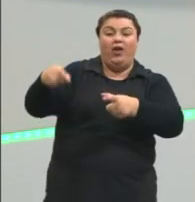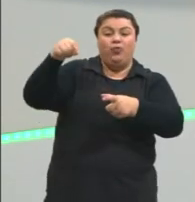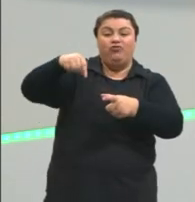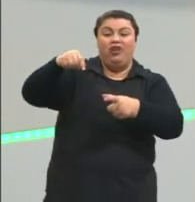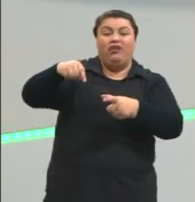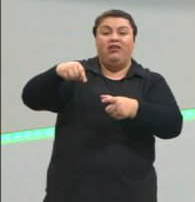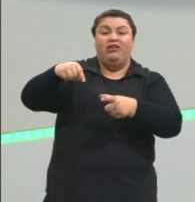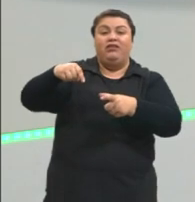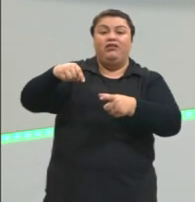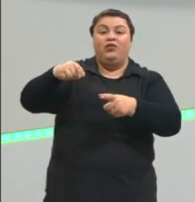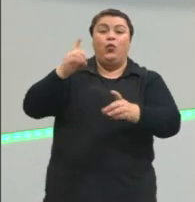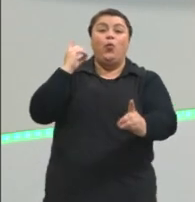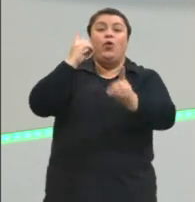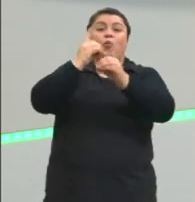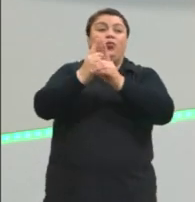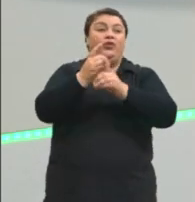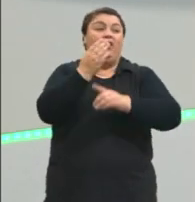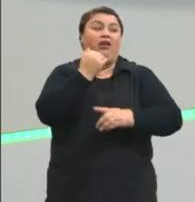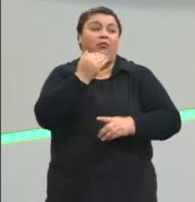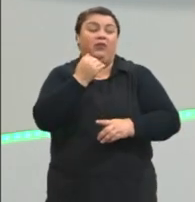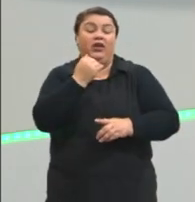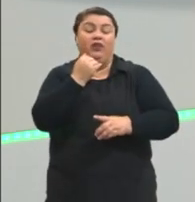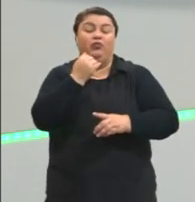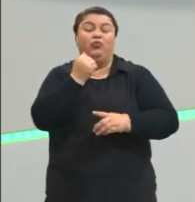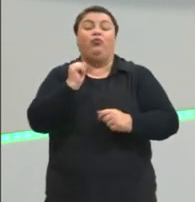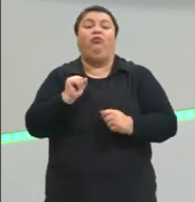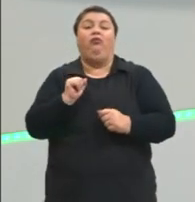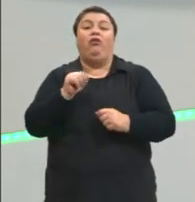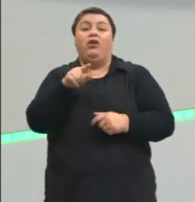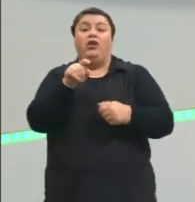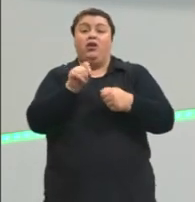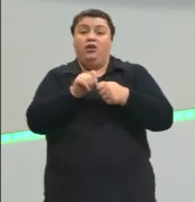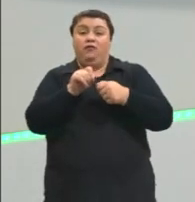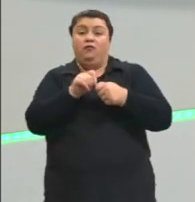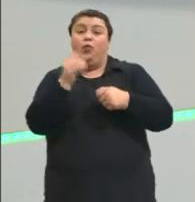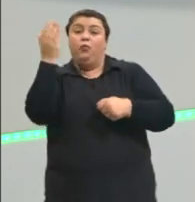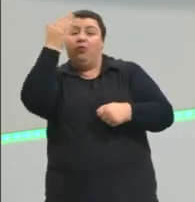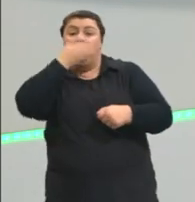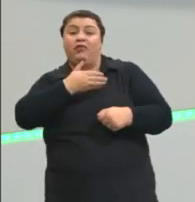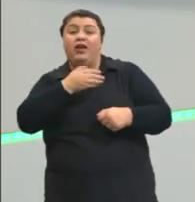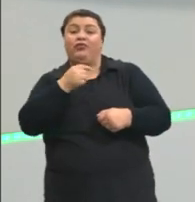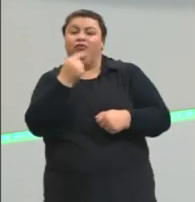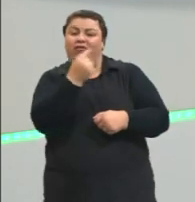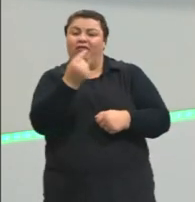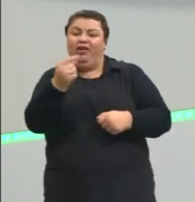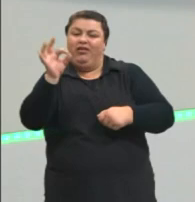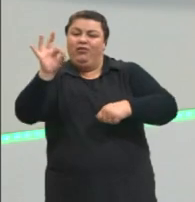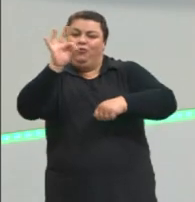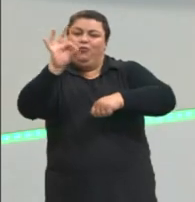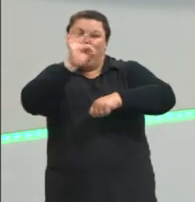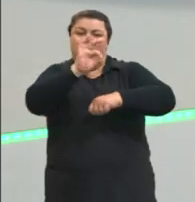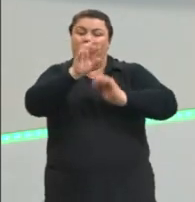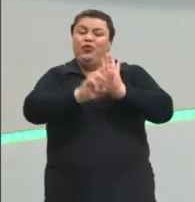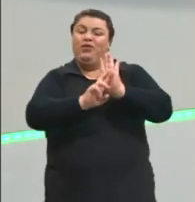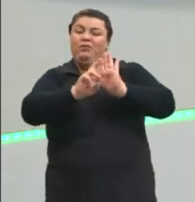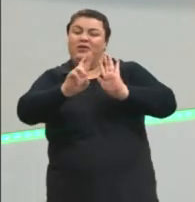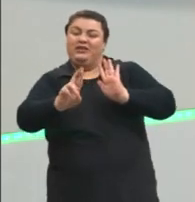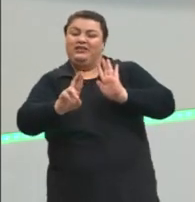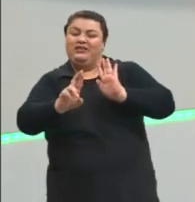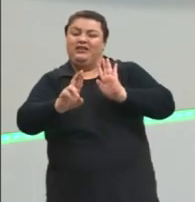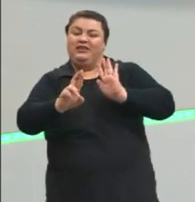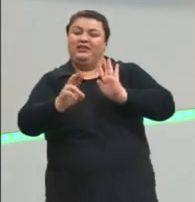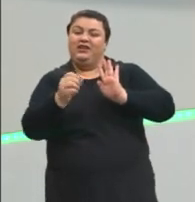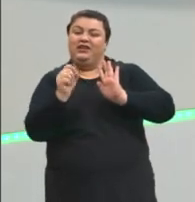com relação à colmeia e ao sol. E foi constatado, então, que cada movimento vai representar exatamente